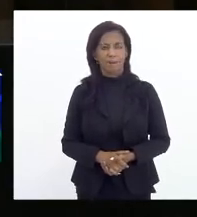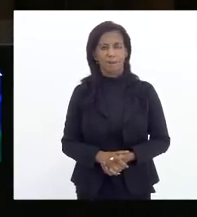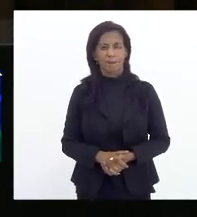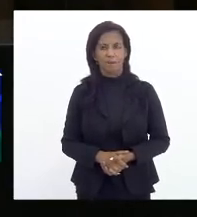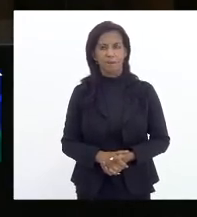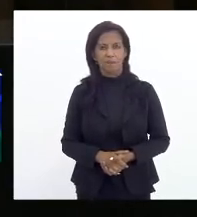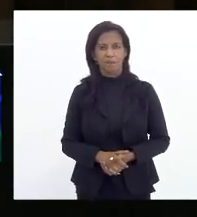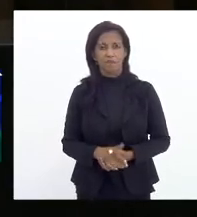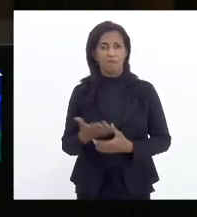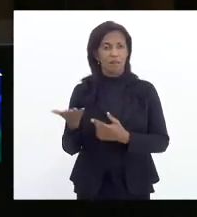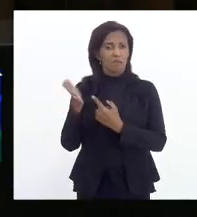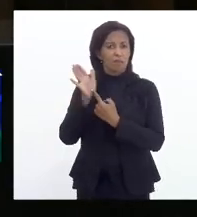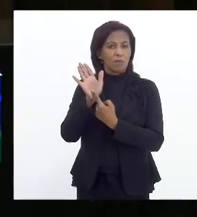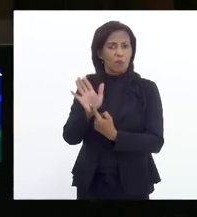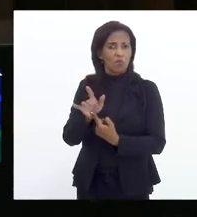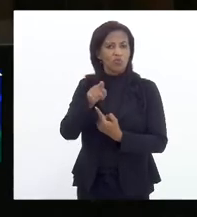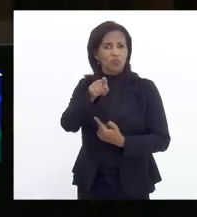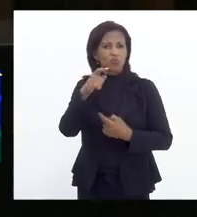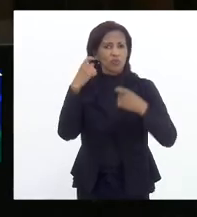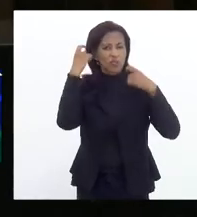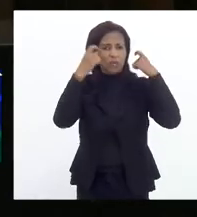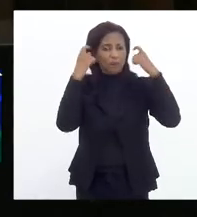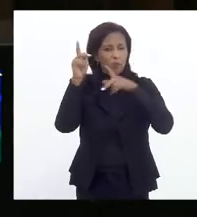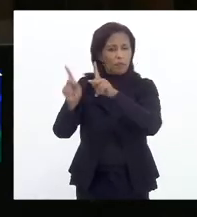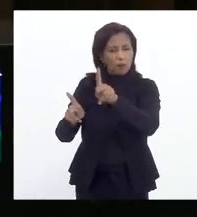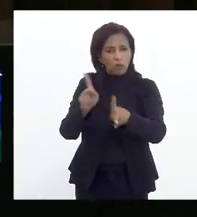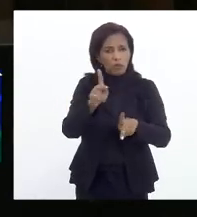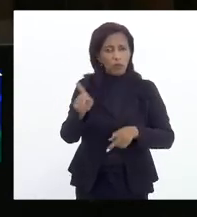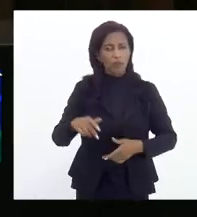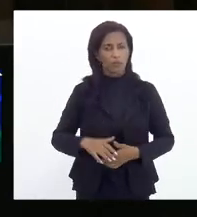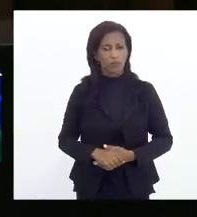me mostre que você está preocupado com o povo, Eduardo.